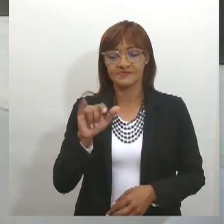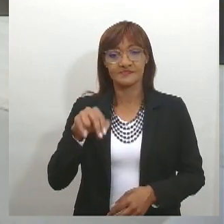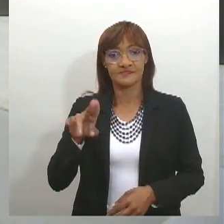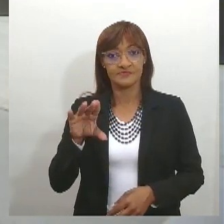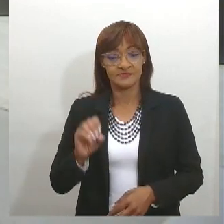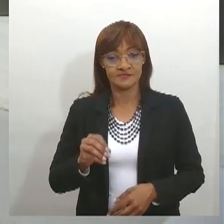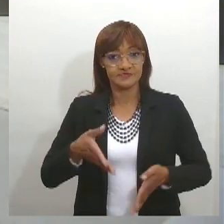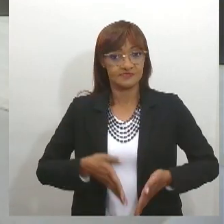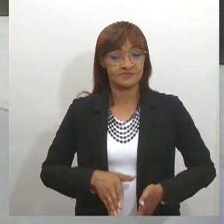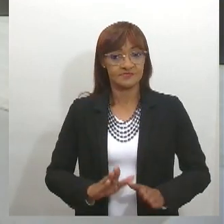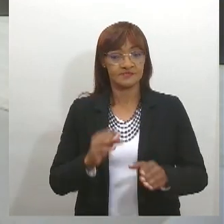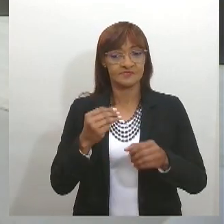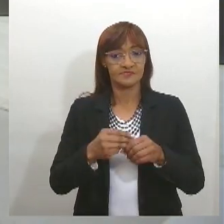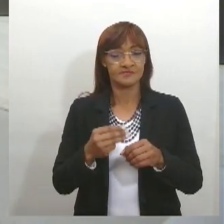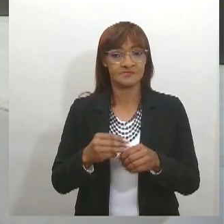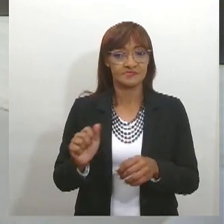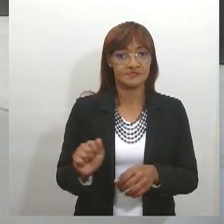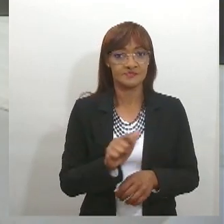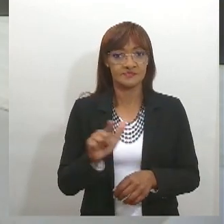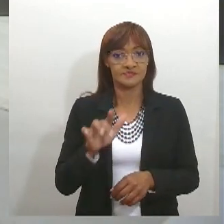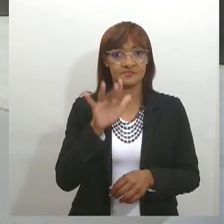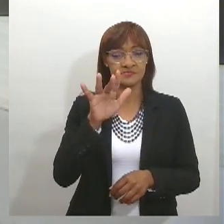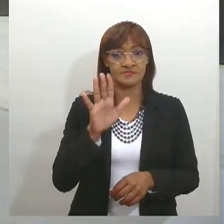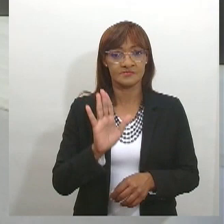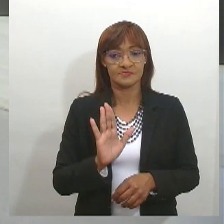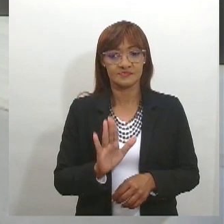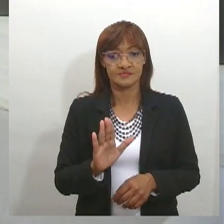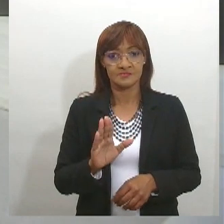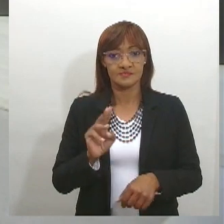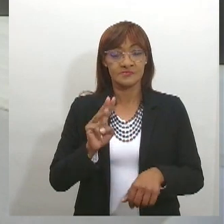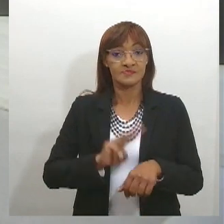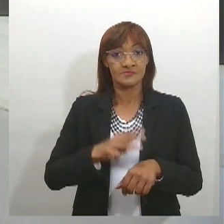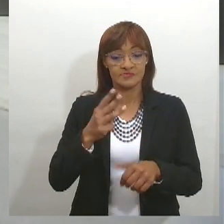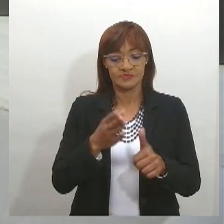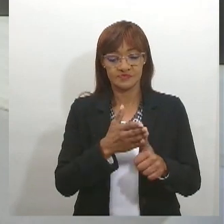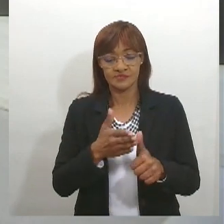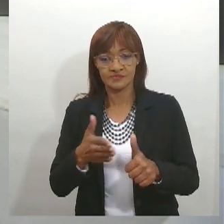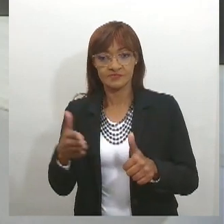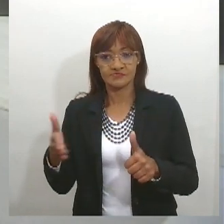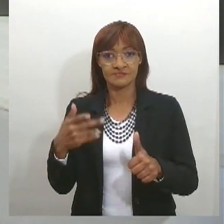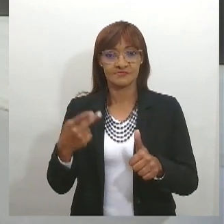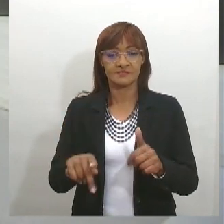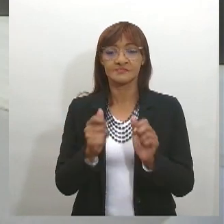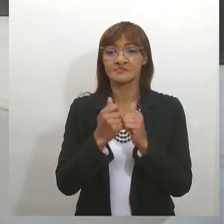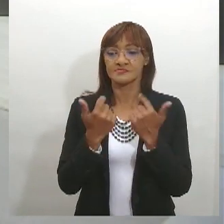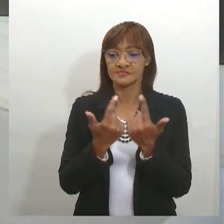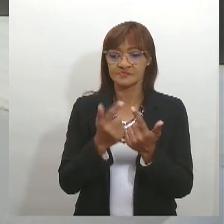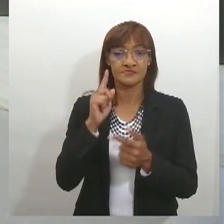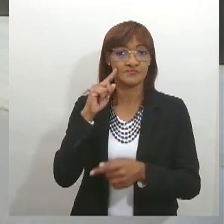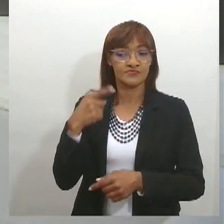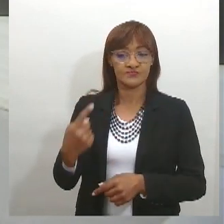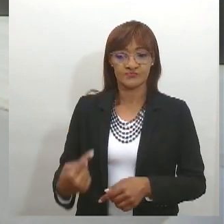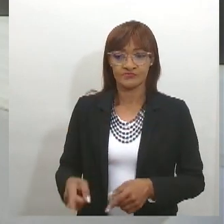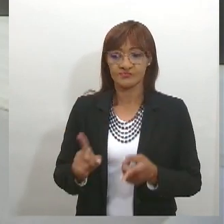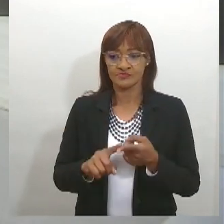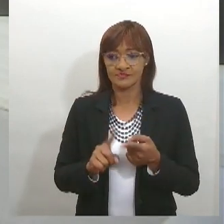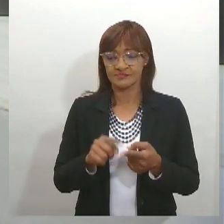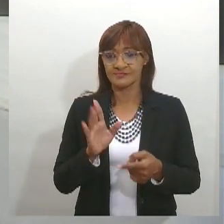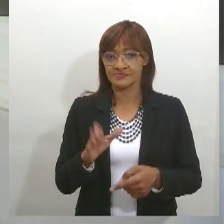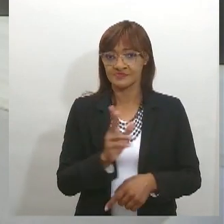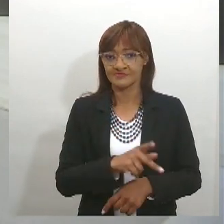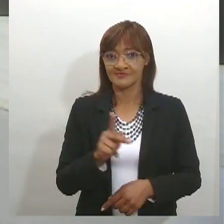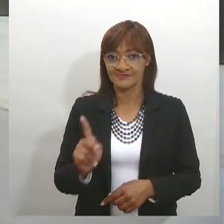três mandatos de deputado na lese. Além de advogado, atuou como professor, jornalista e crítico de arte.